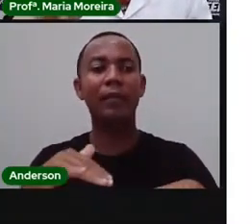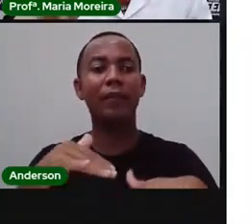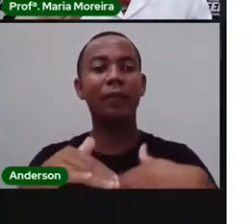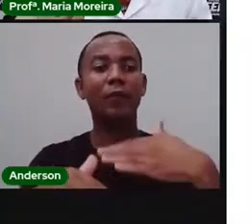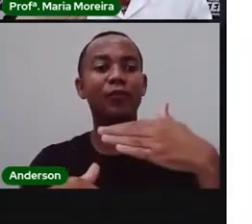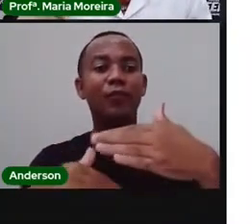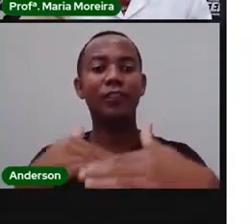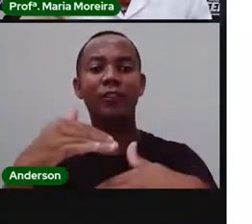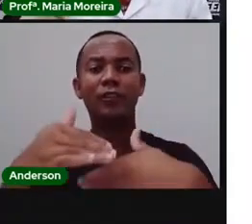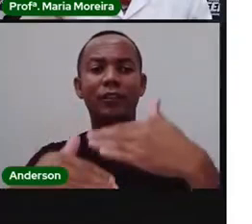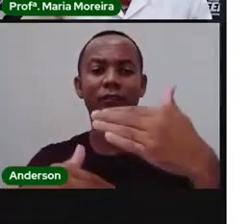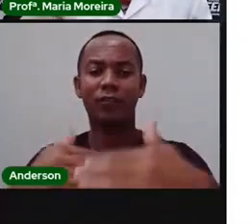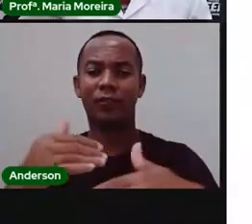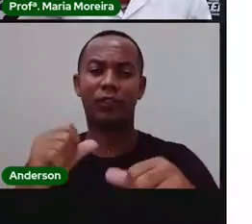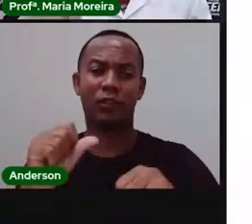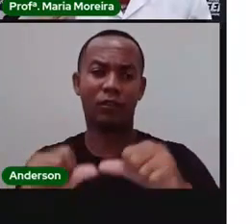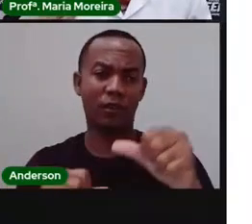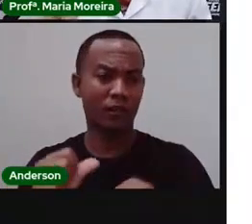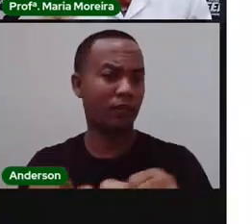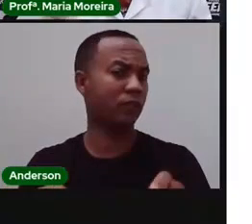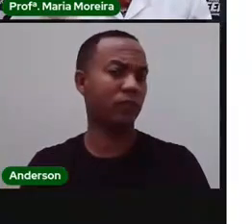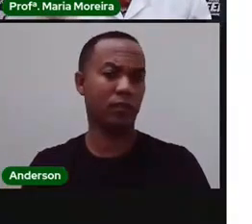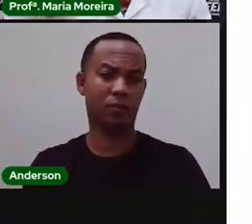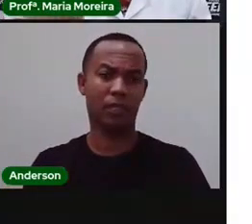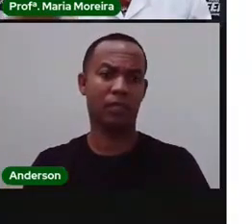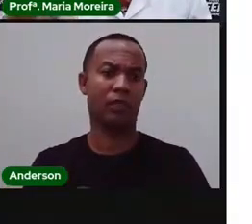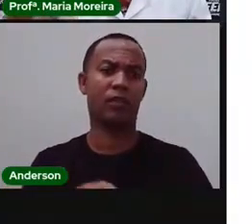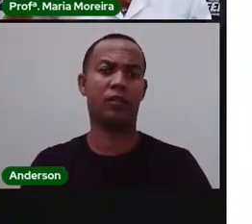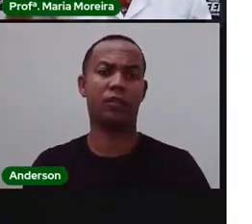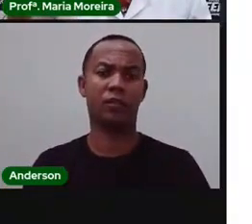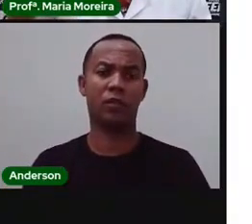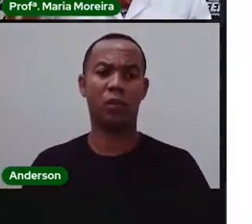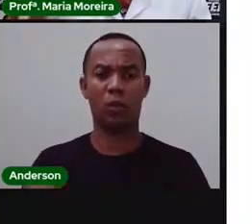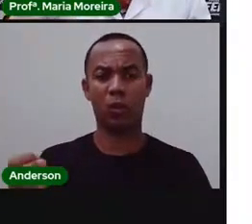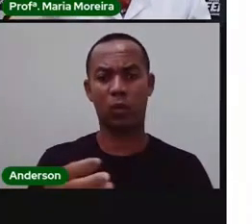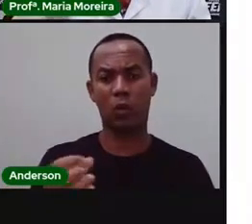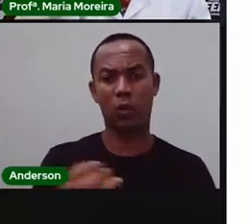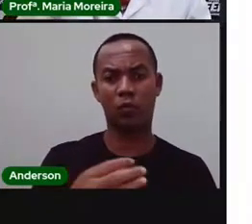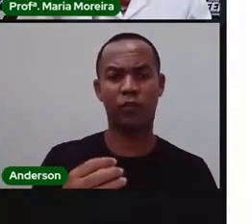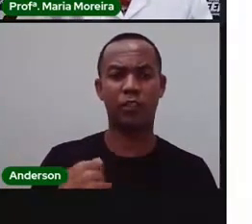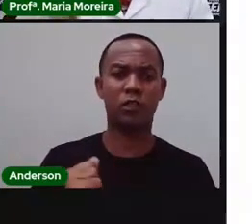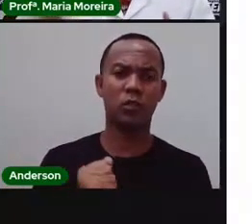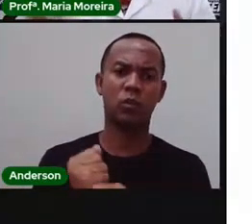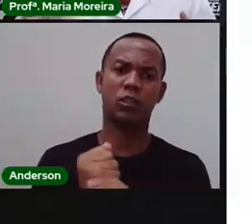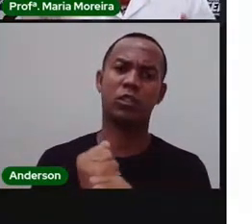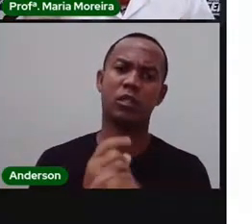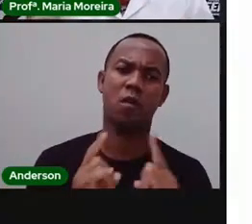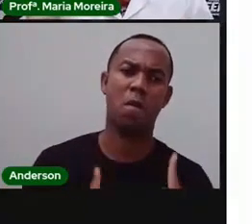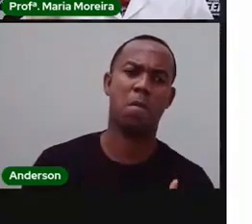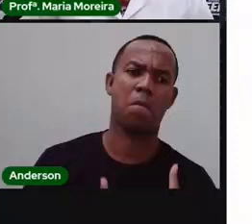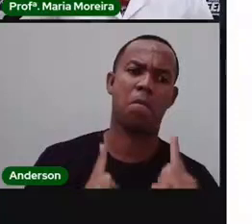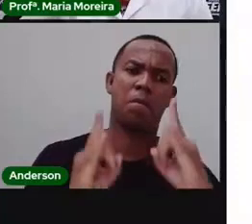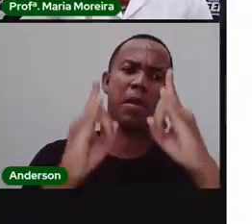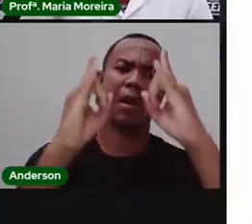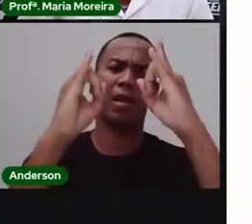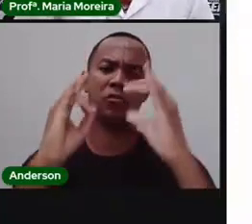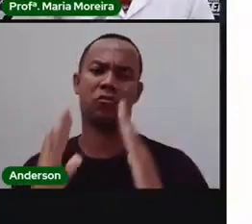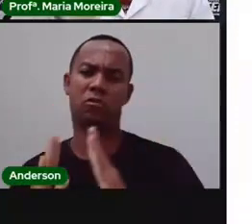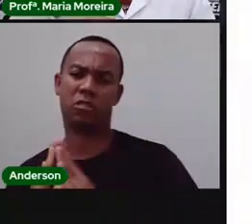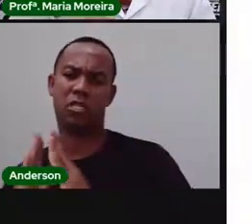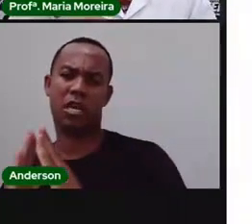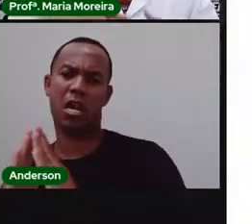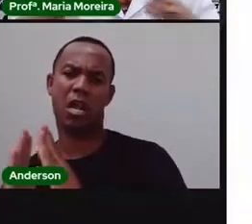modernizando. E se modernizando vão surgindo prédios, avenidas mais largas,